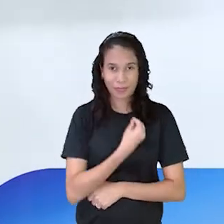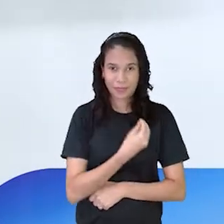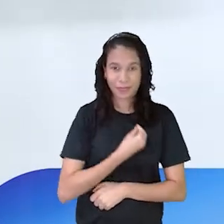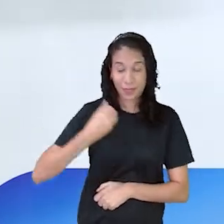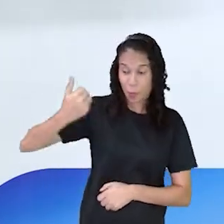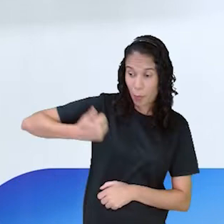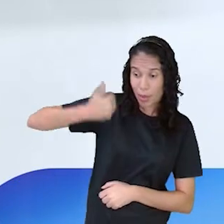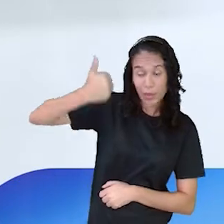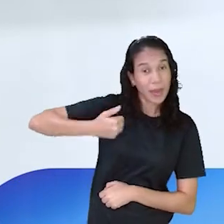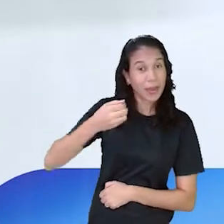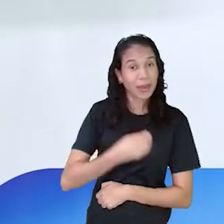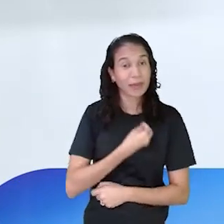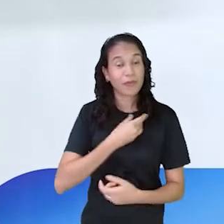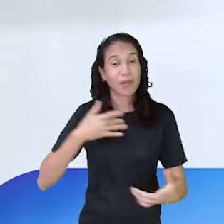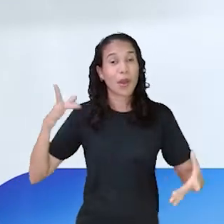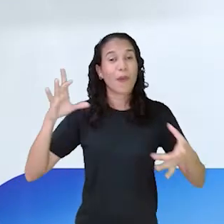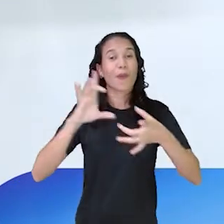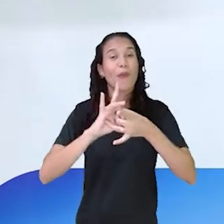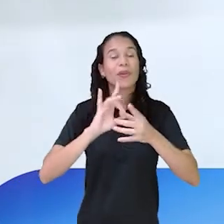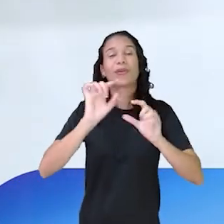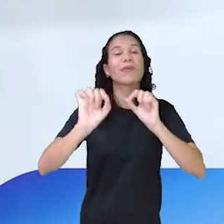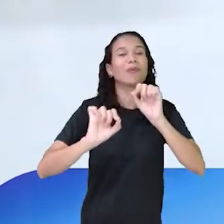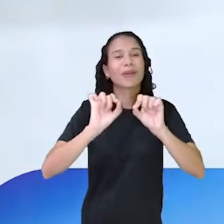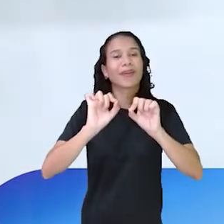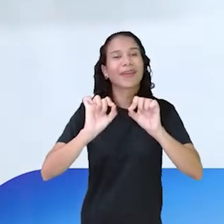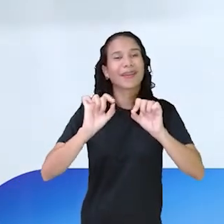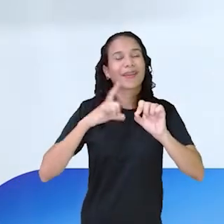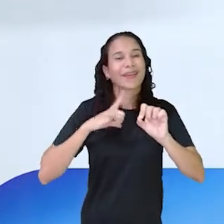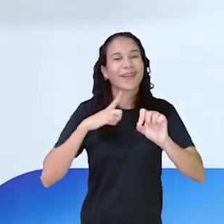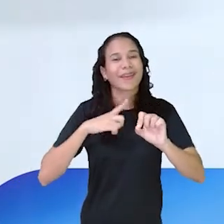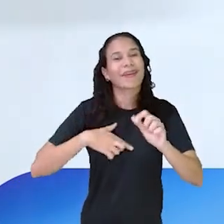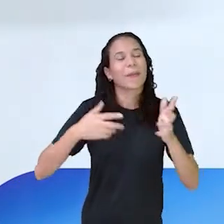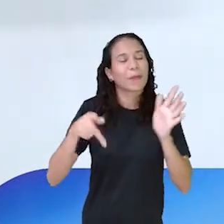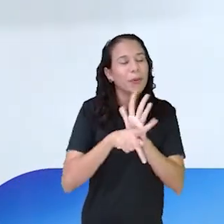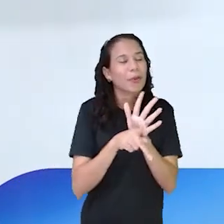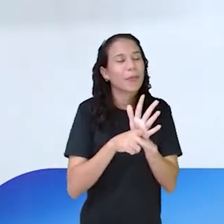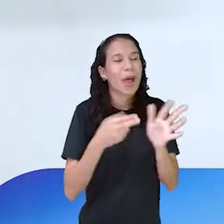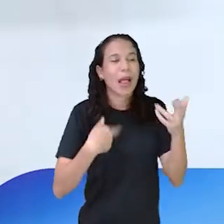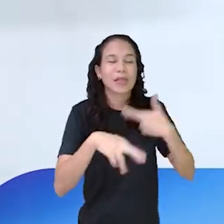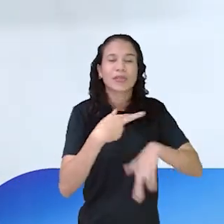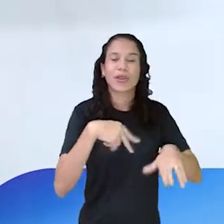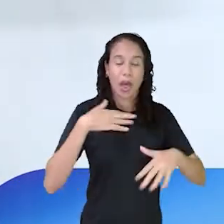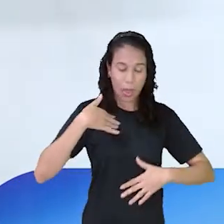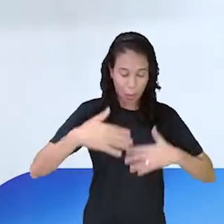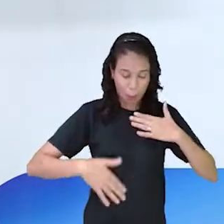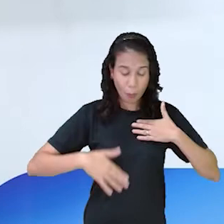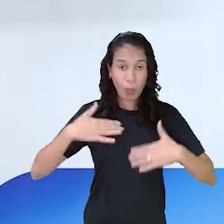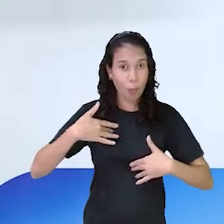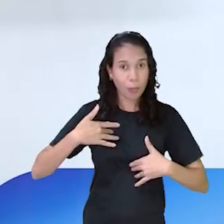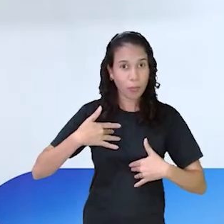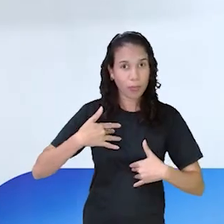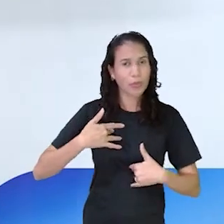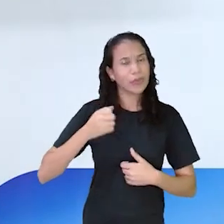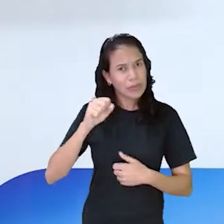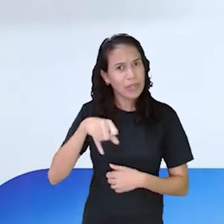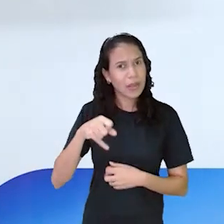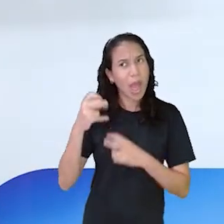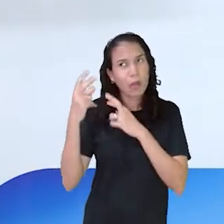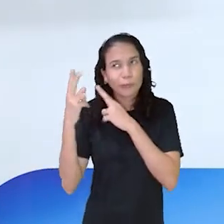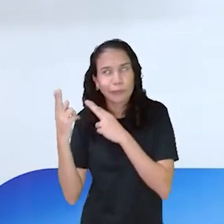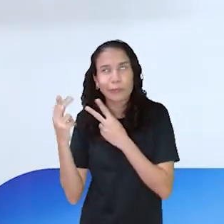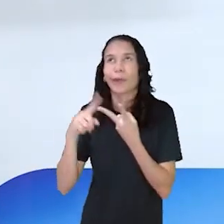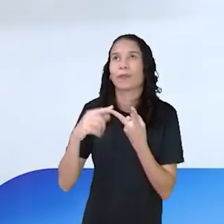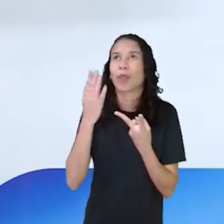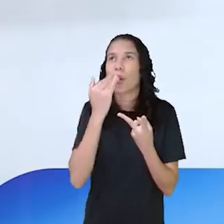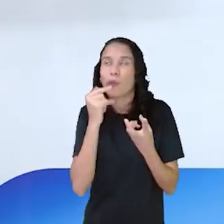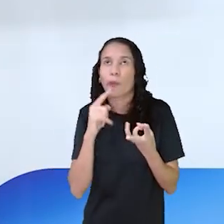Qualidade de vida tem a ver com as nossas... As nossas questões relacionadas ao nosso corpo. Sim, como dormir, comer,